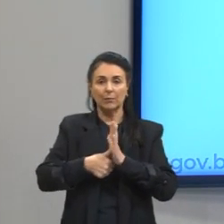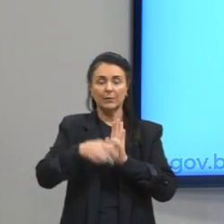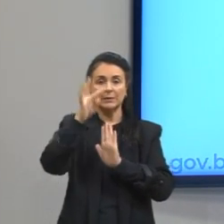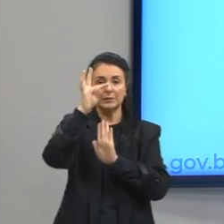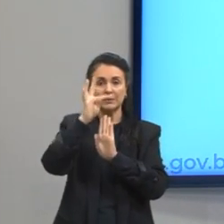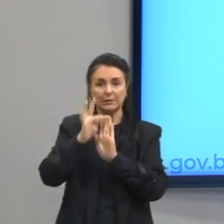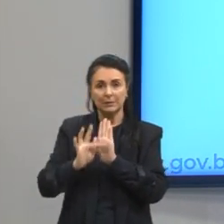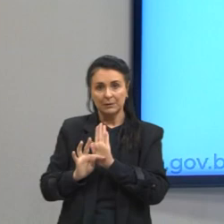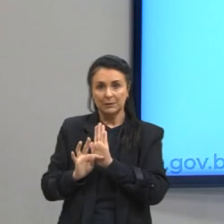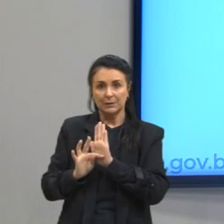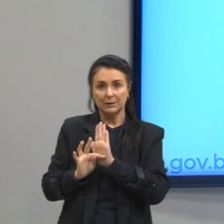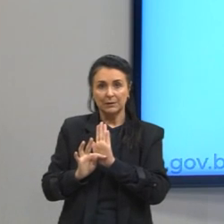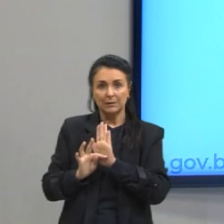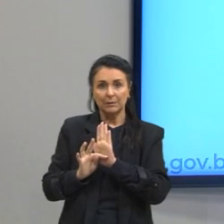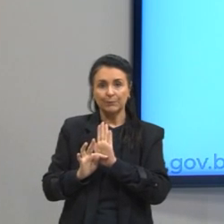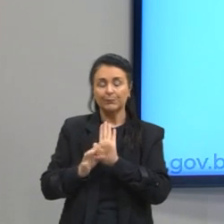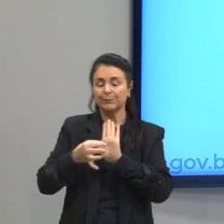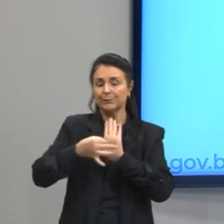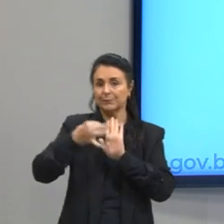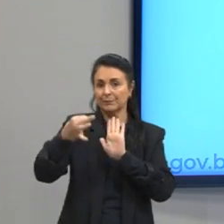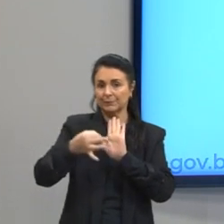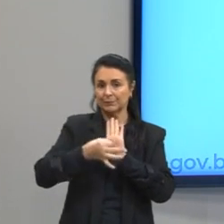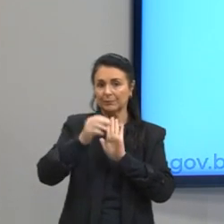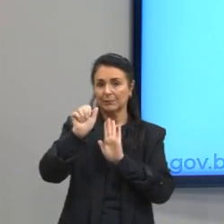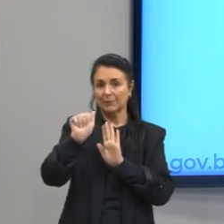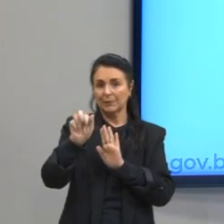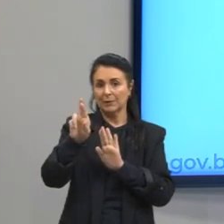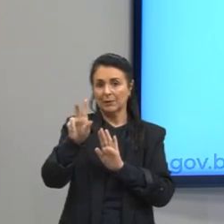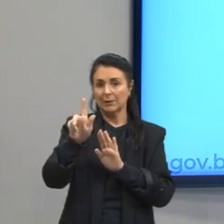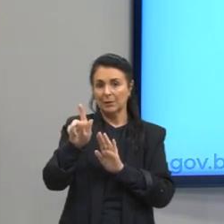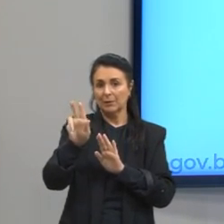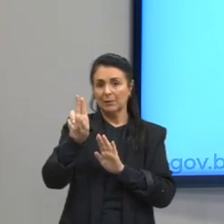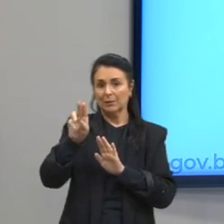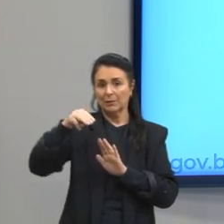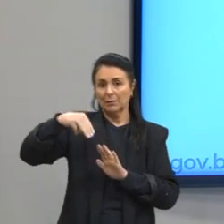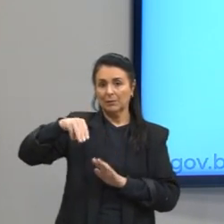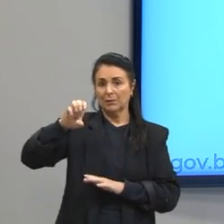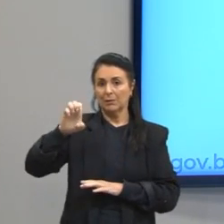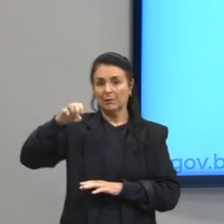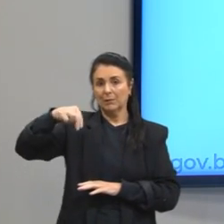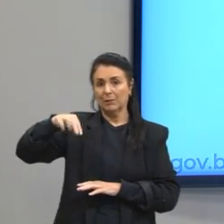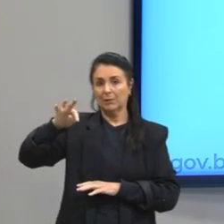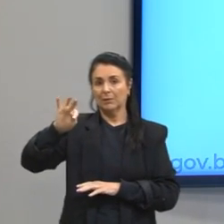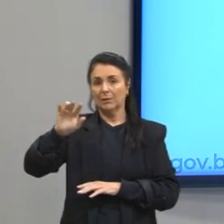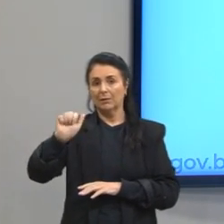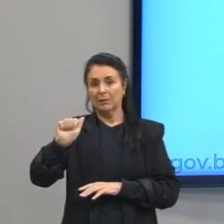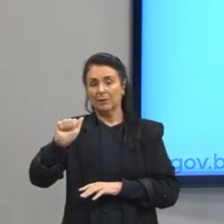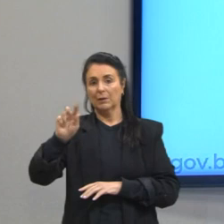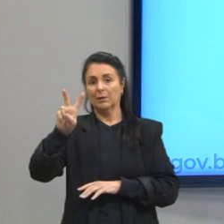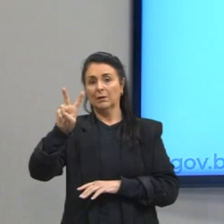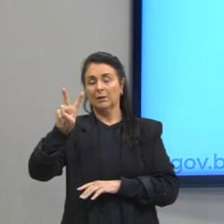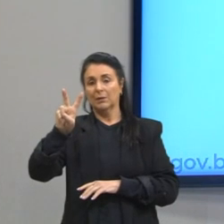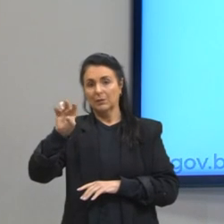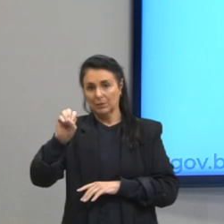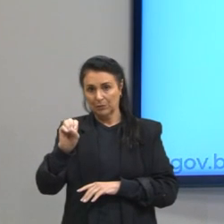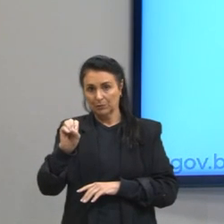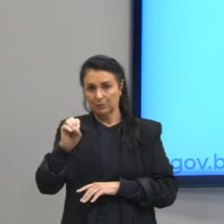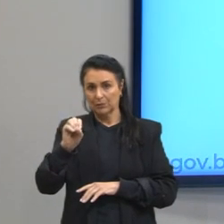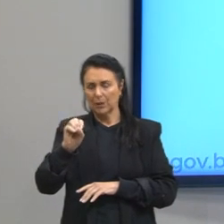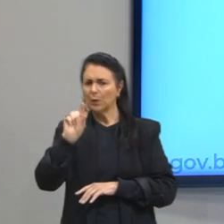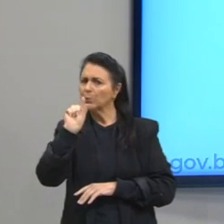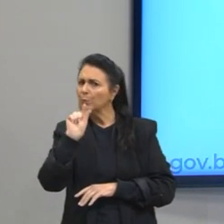de texto argumentativo. Ele tem uma diferença bem sutil